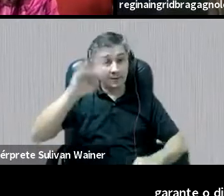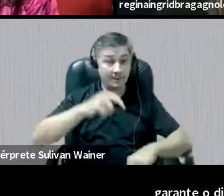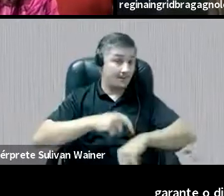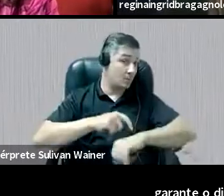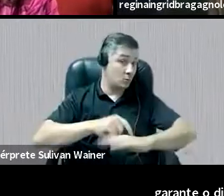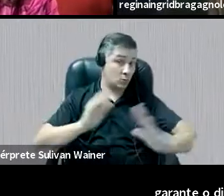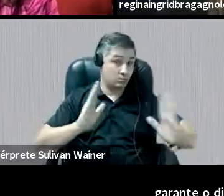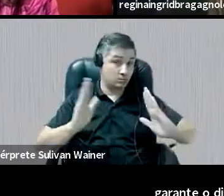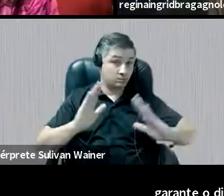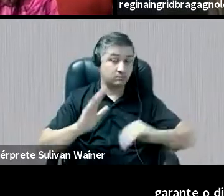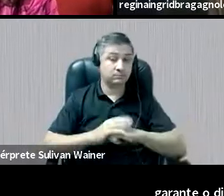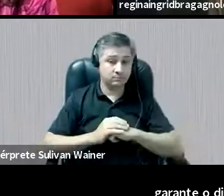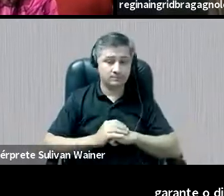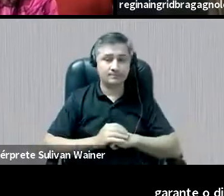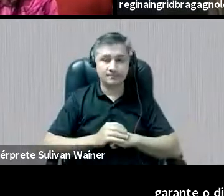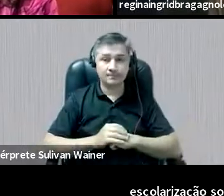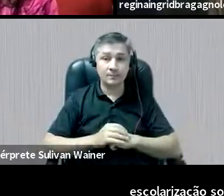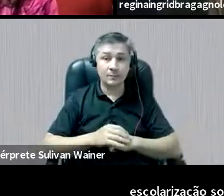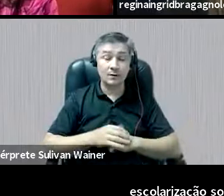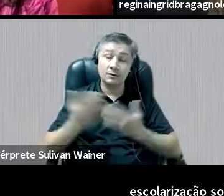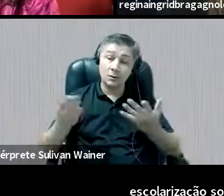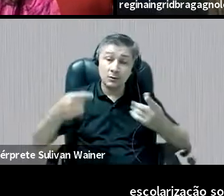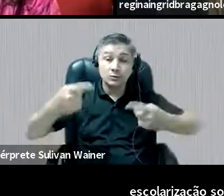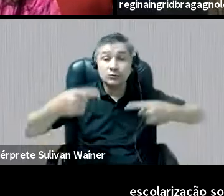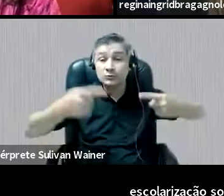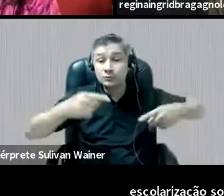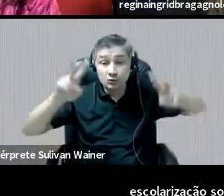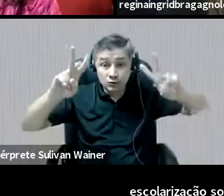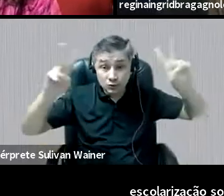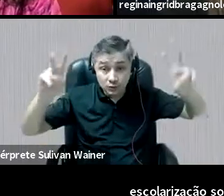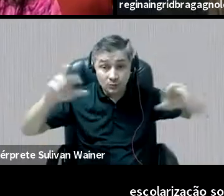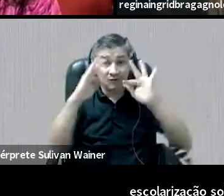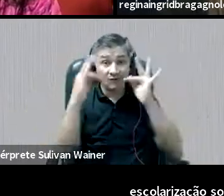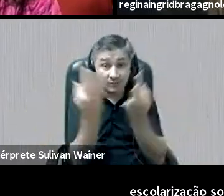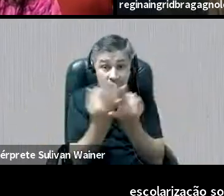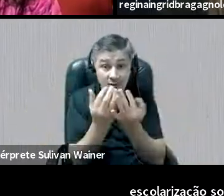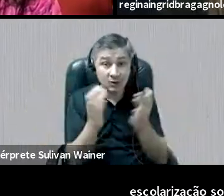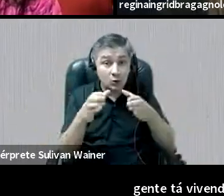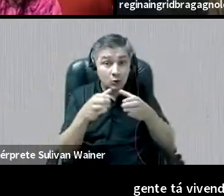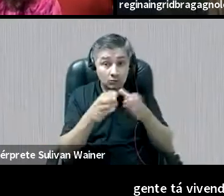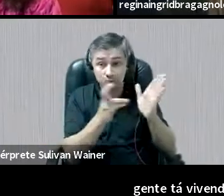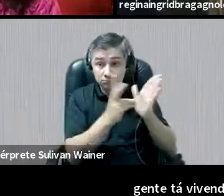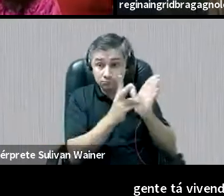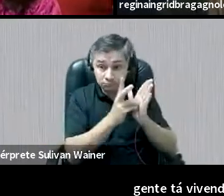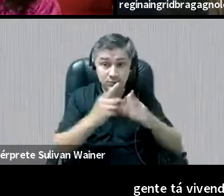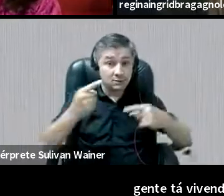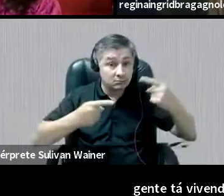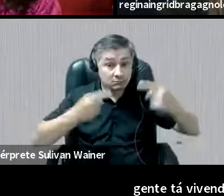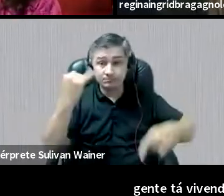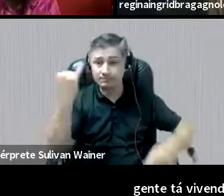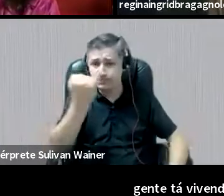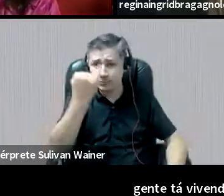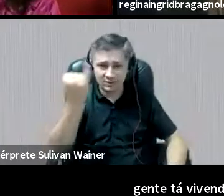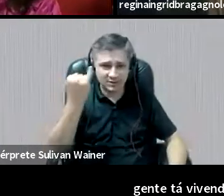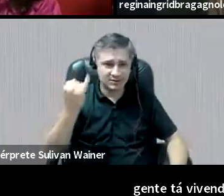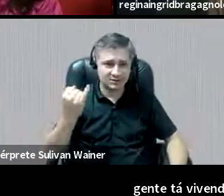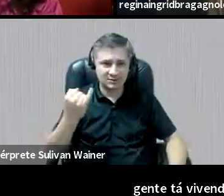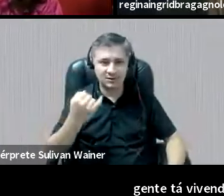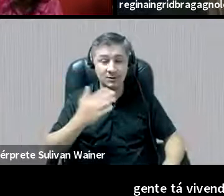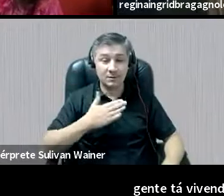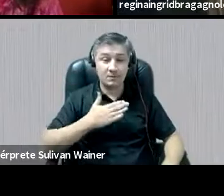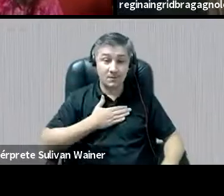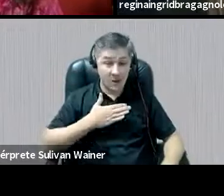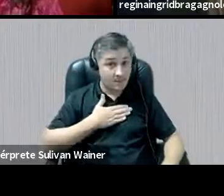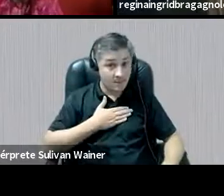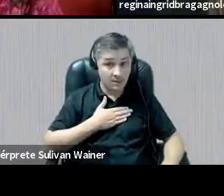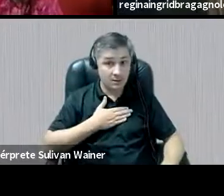que a gente está vivendo. Mas eu acho que esse debate em relação à família e os grupos indígenas é muito importante, né, porque, para mim, é quase,